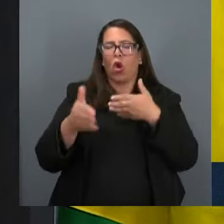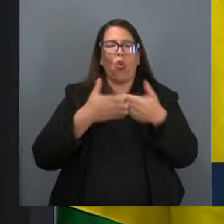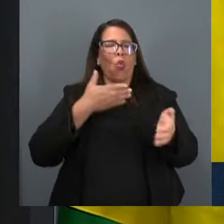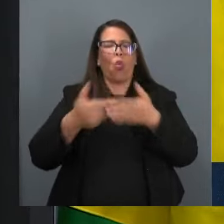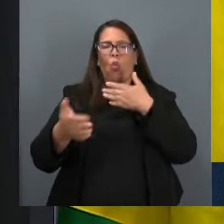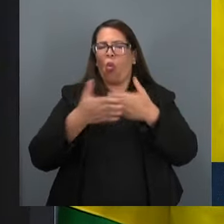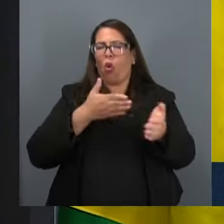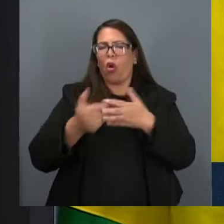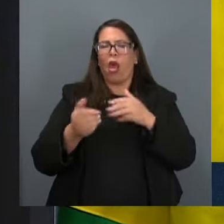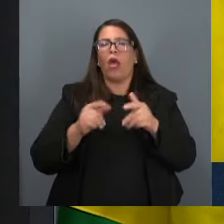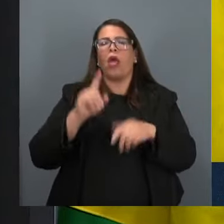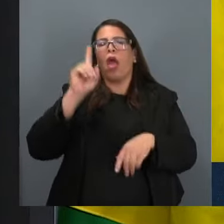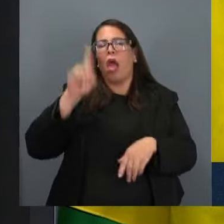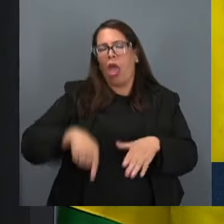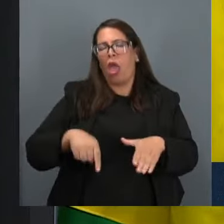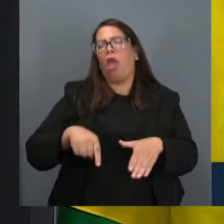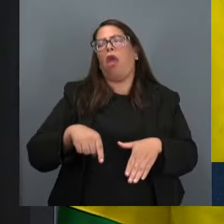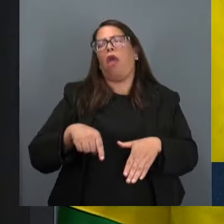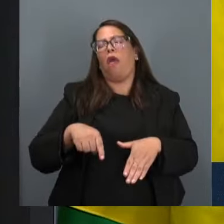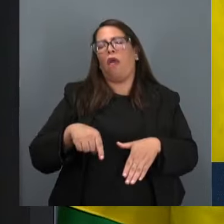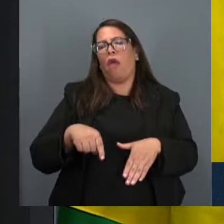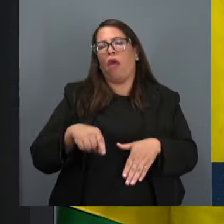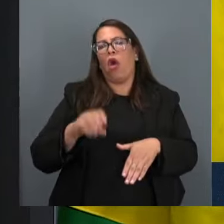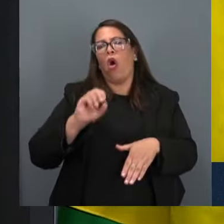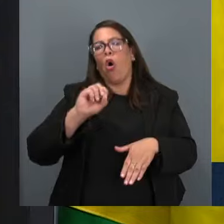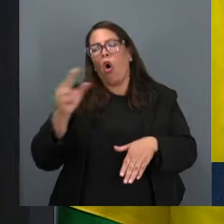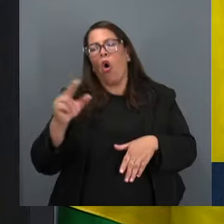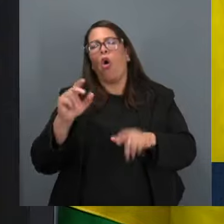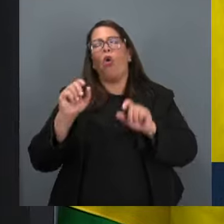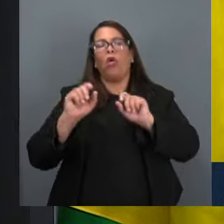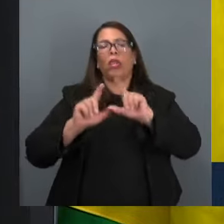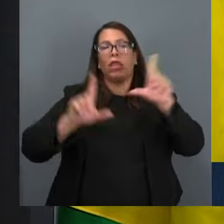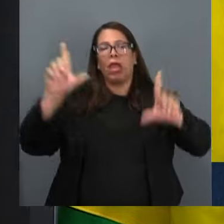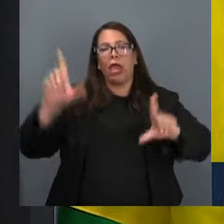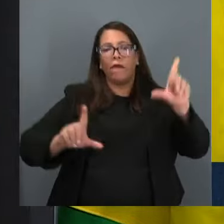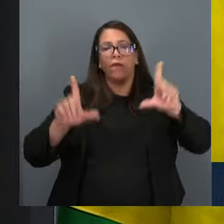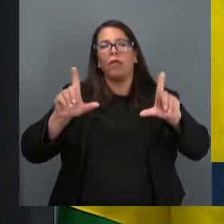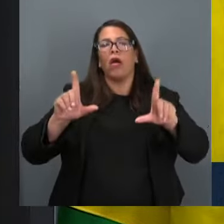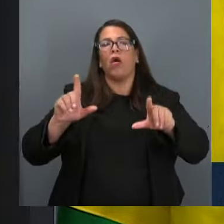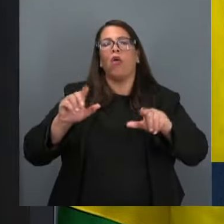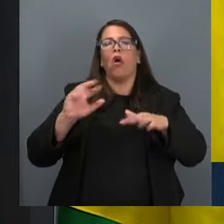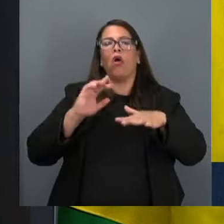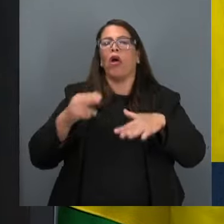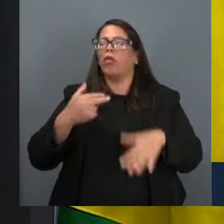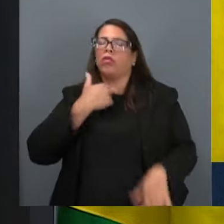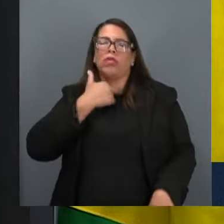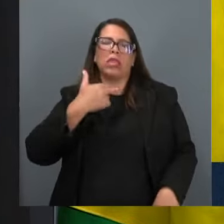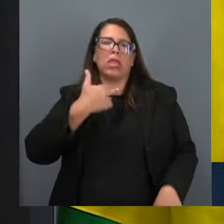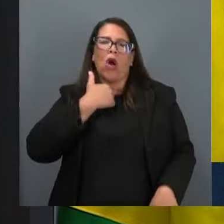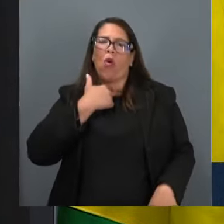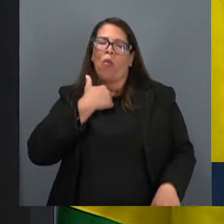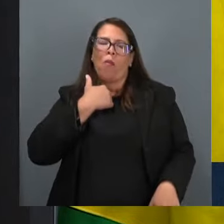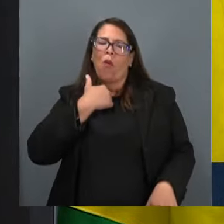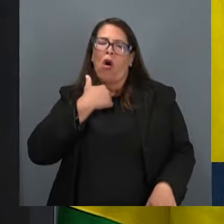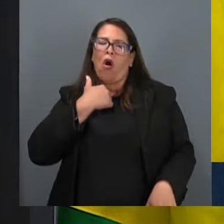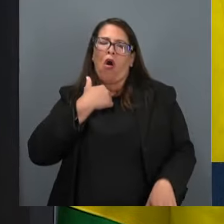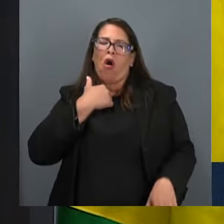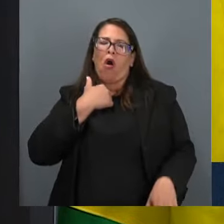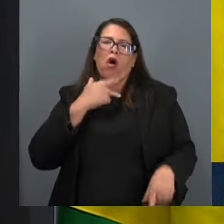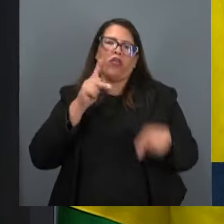forma, processo ou veículo não sofrerão qualquer restrição.